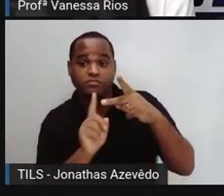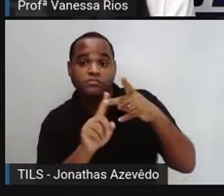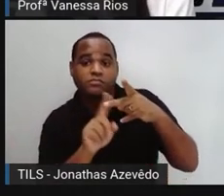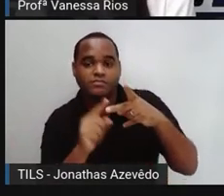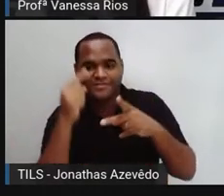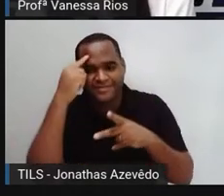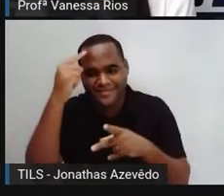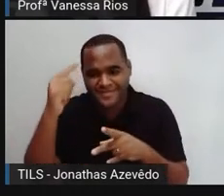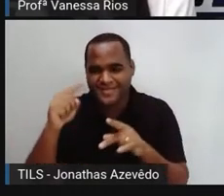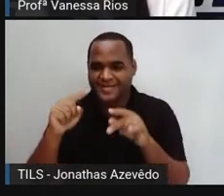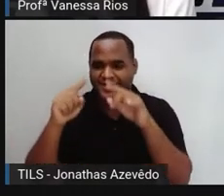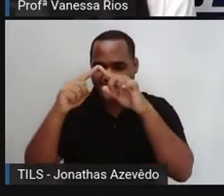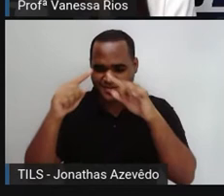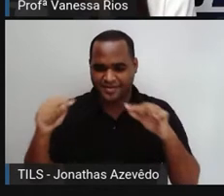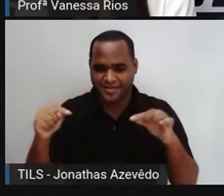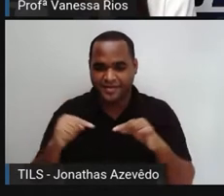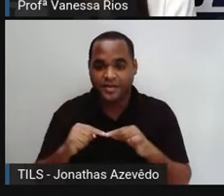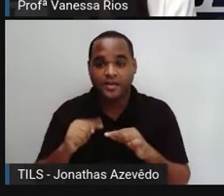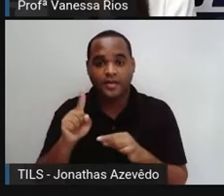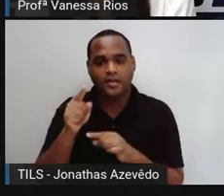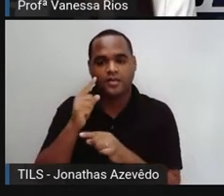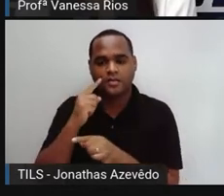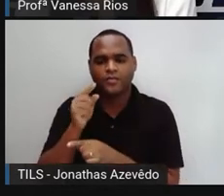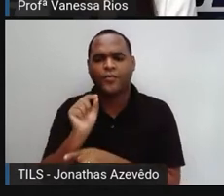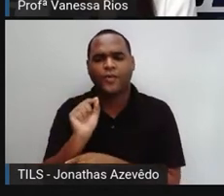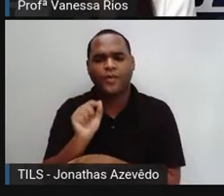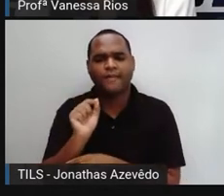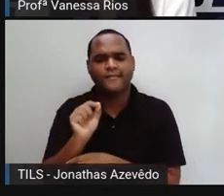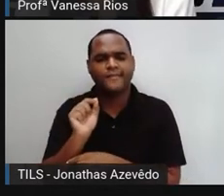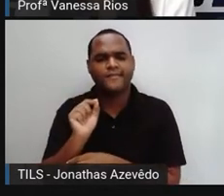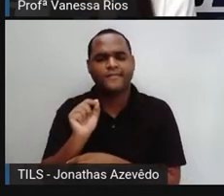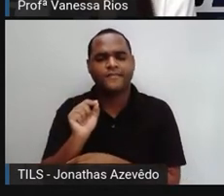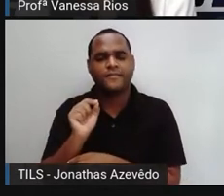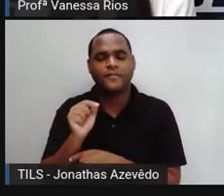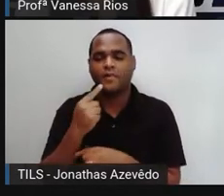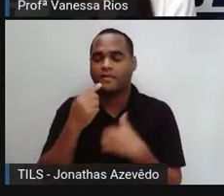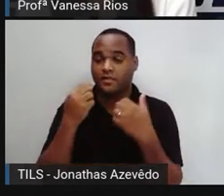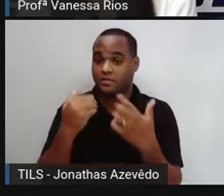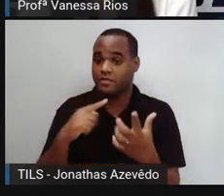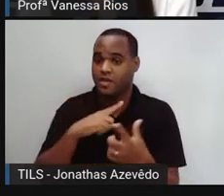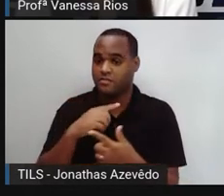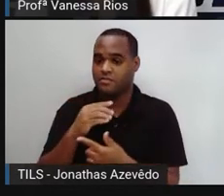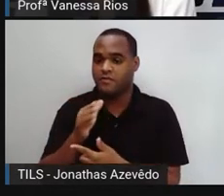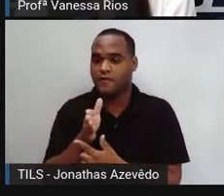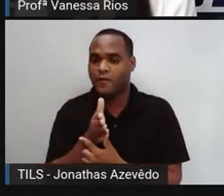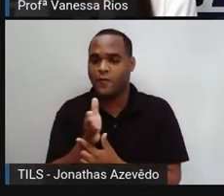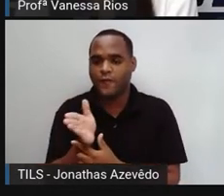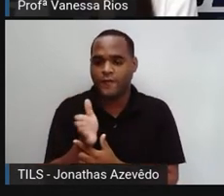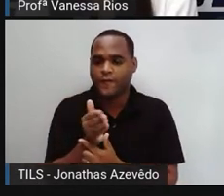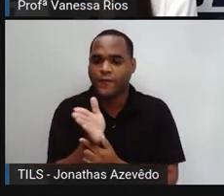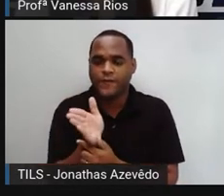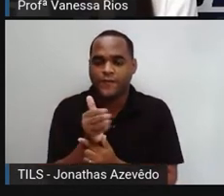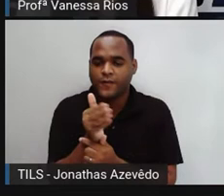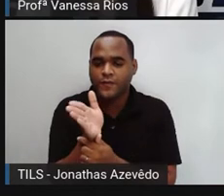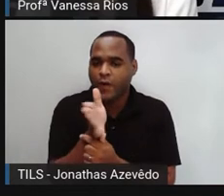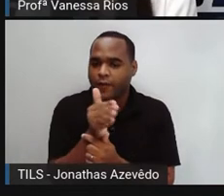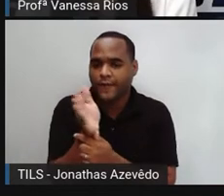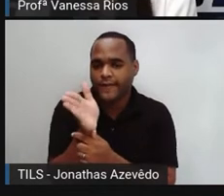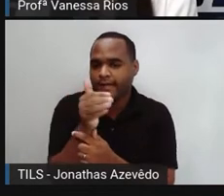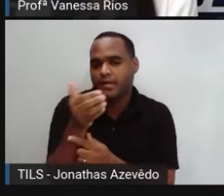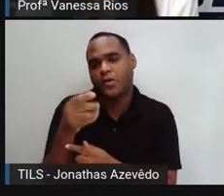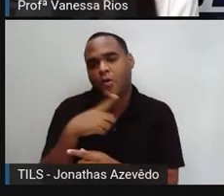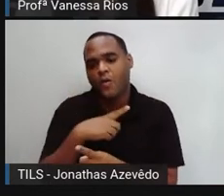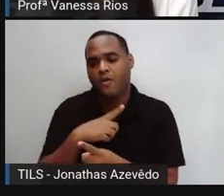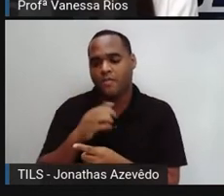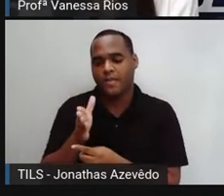de trânsito, de sinalização de trânsito. Alertando sobre a existência, né? De uma curva ou de